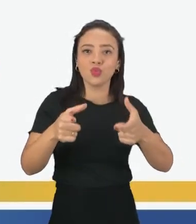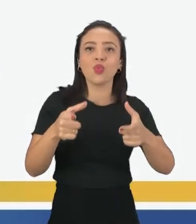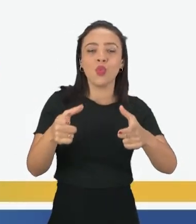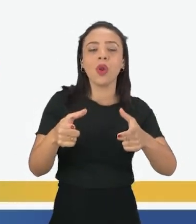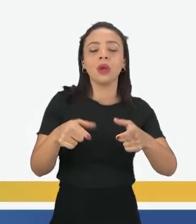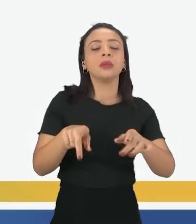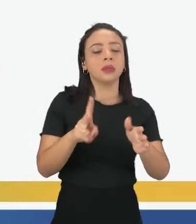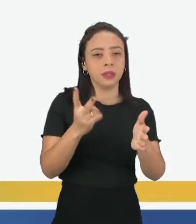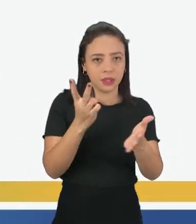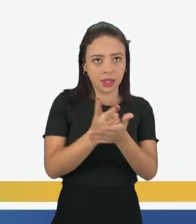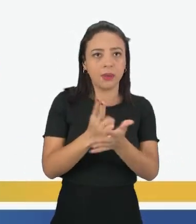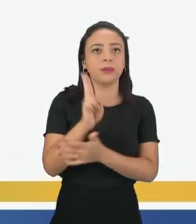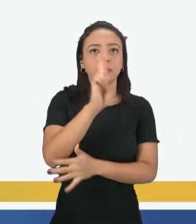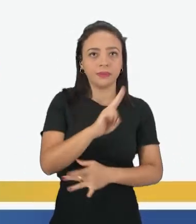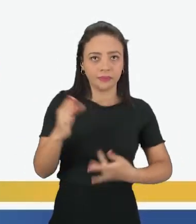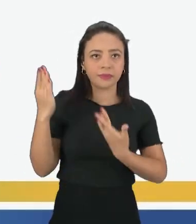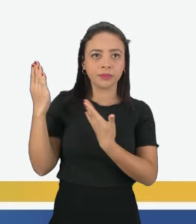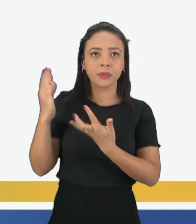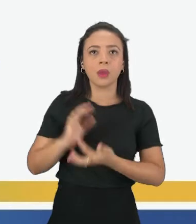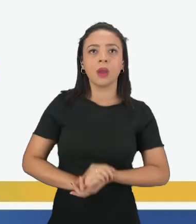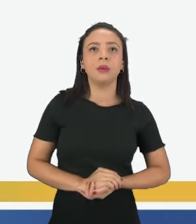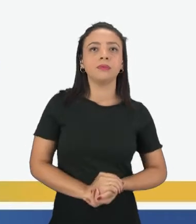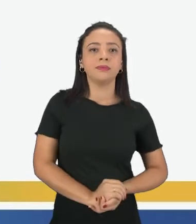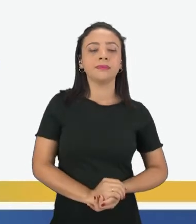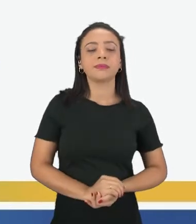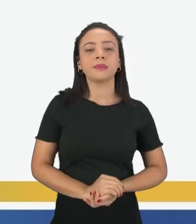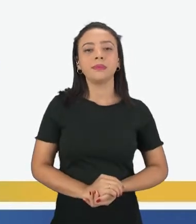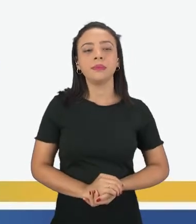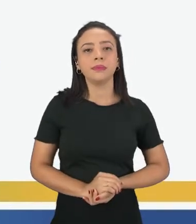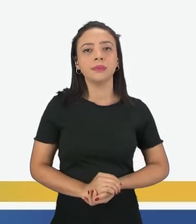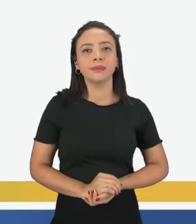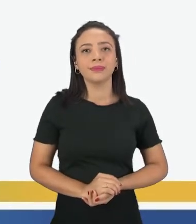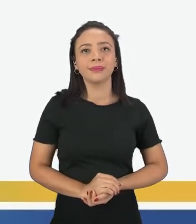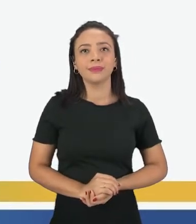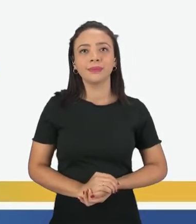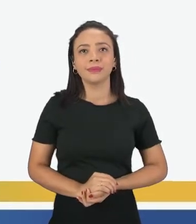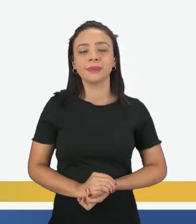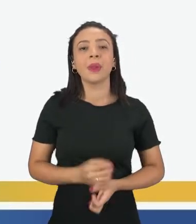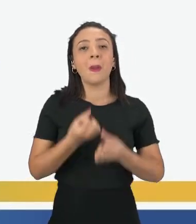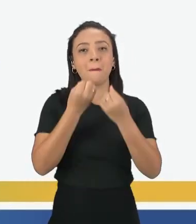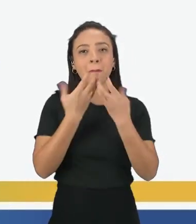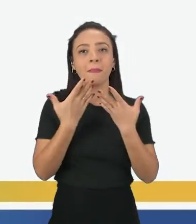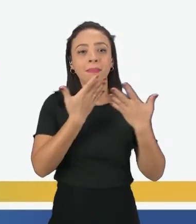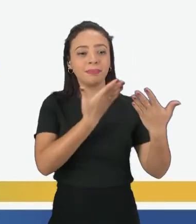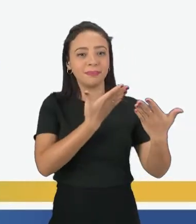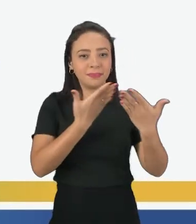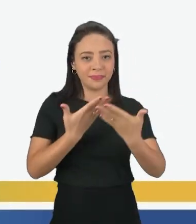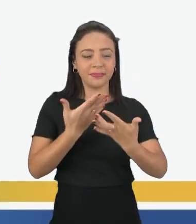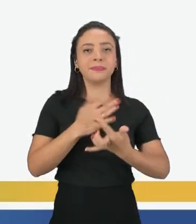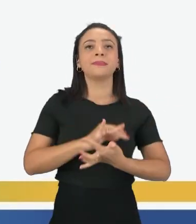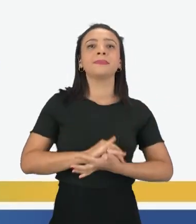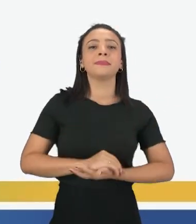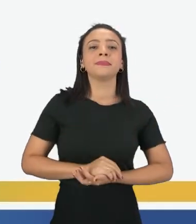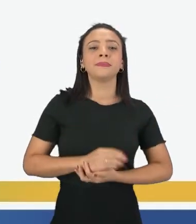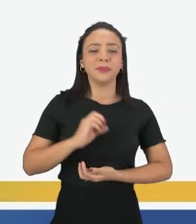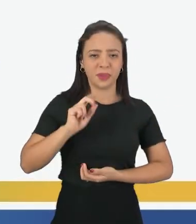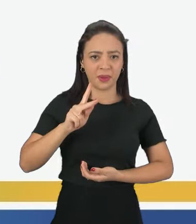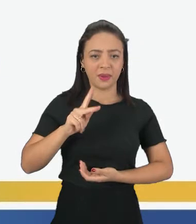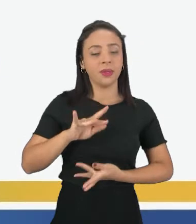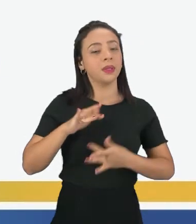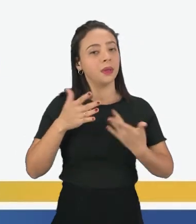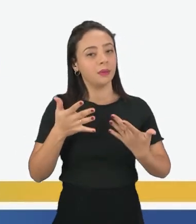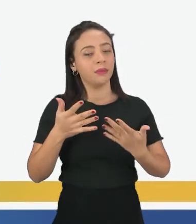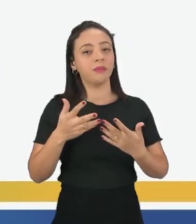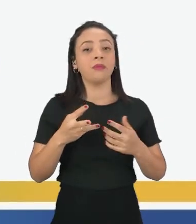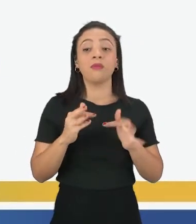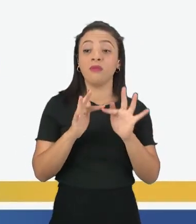a gente sempre diz good evening. E welcome Seja bem-vindo, ok? Então essas são